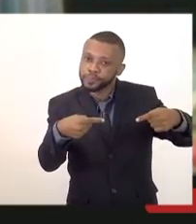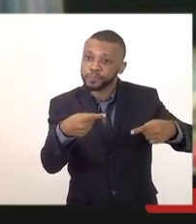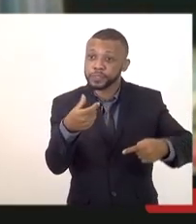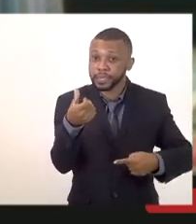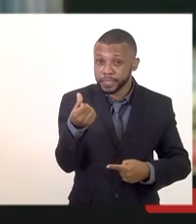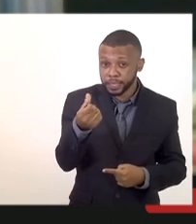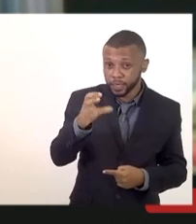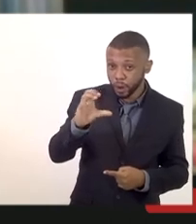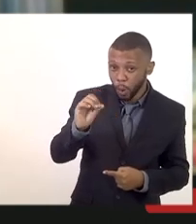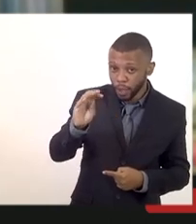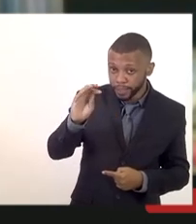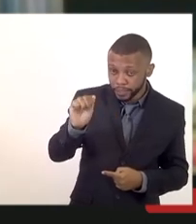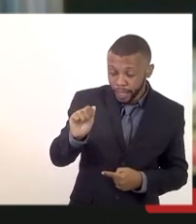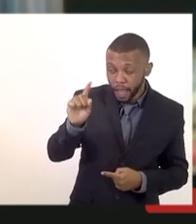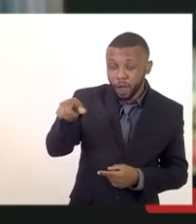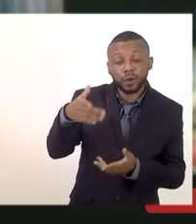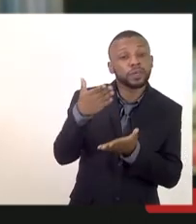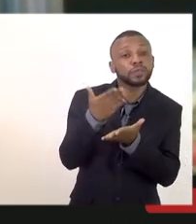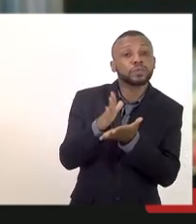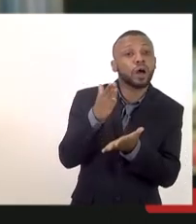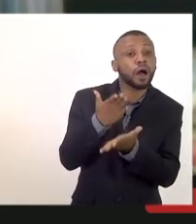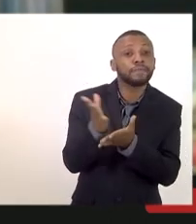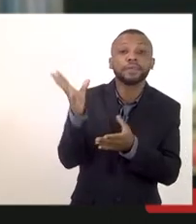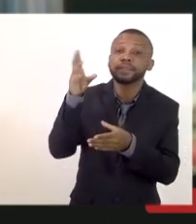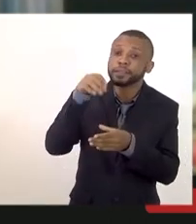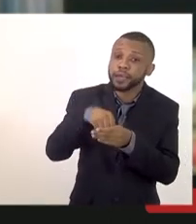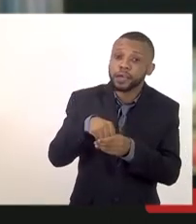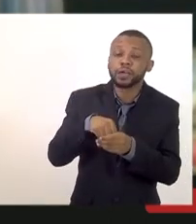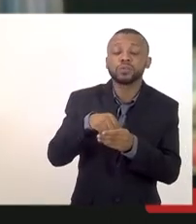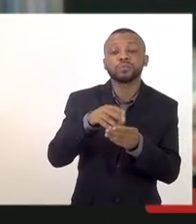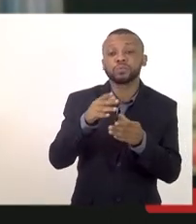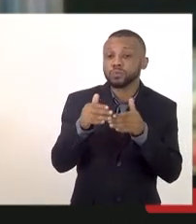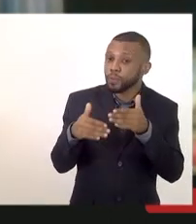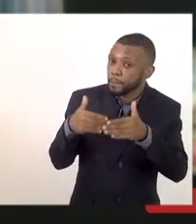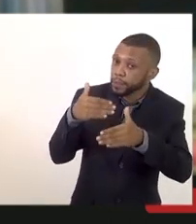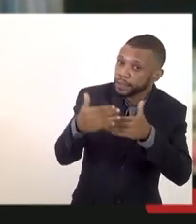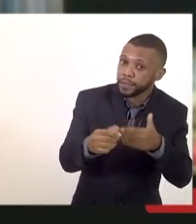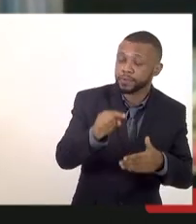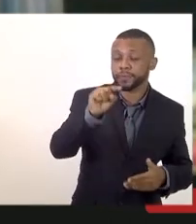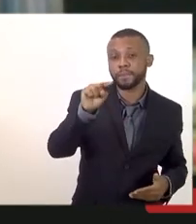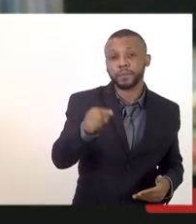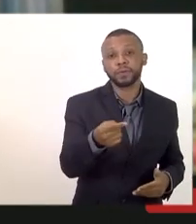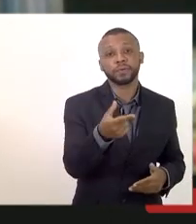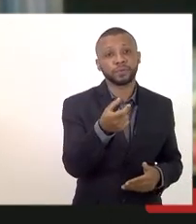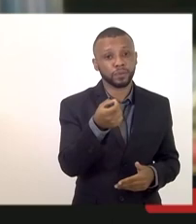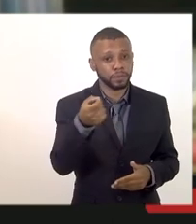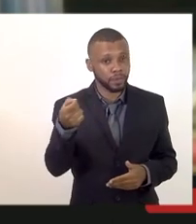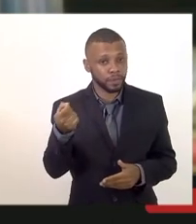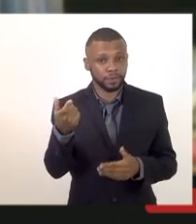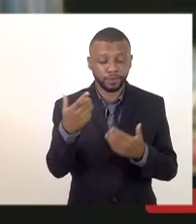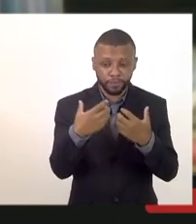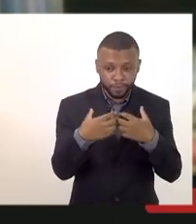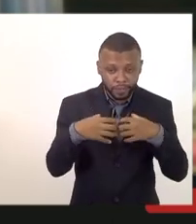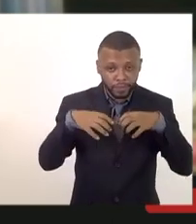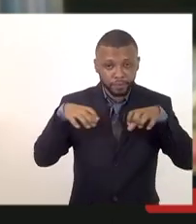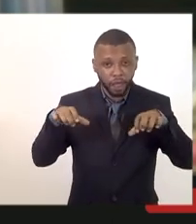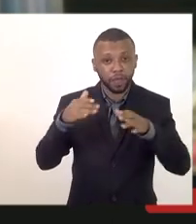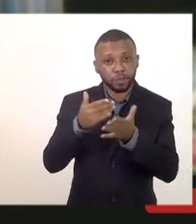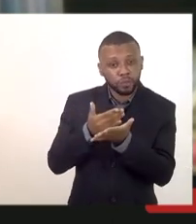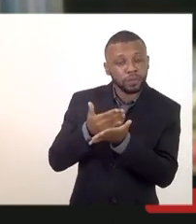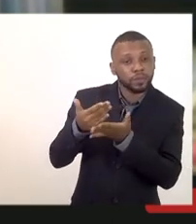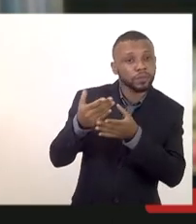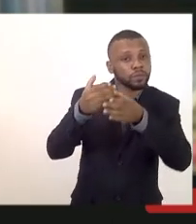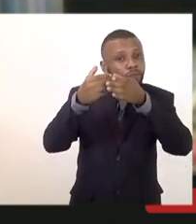cotistas que é o que resta dentro do processo de 1.200 que foram separados lá no início do concurso em